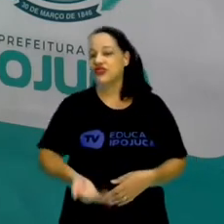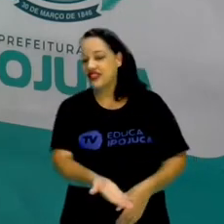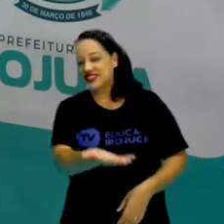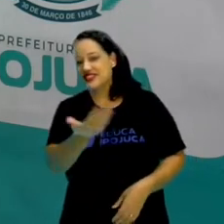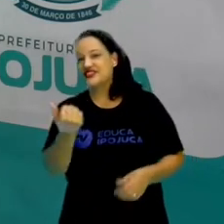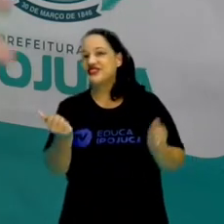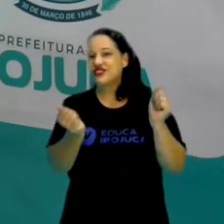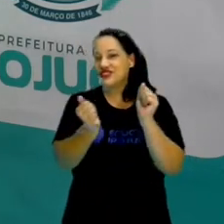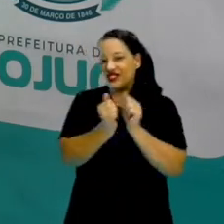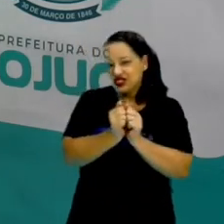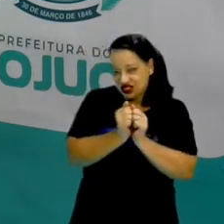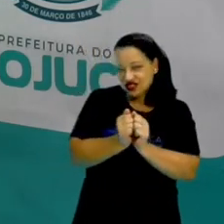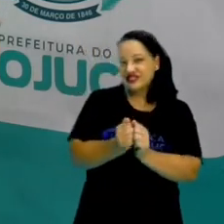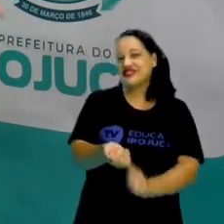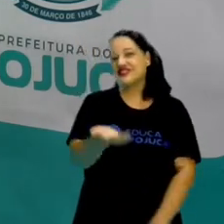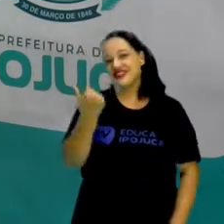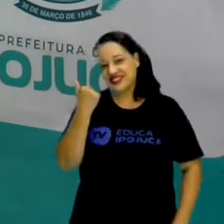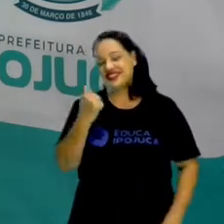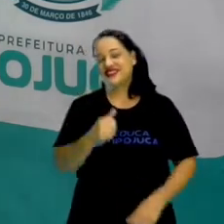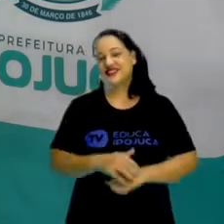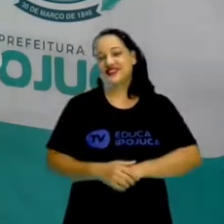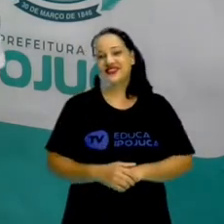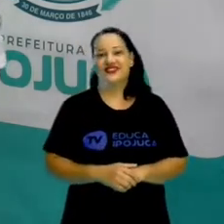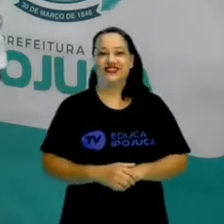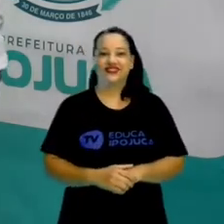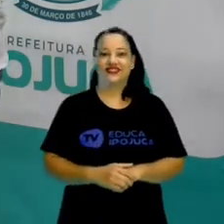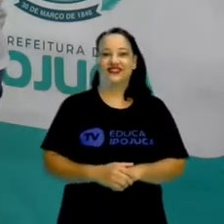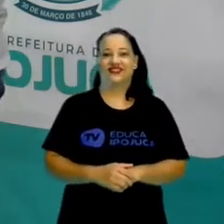neste momento. Vamos lá, então? Vamos lá!